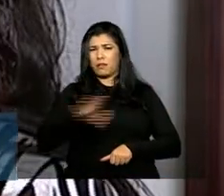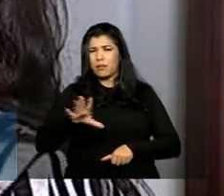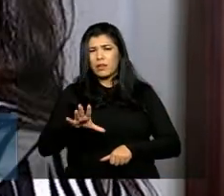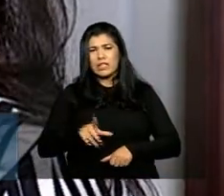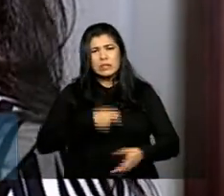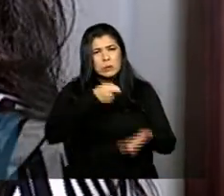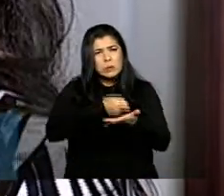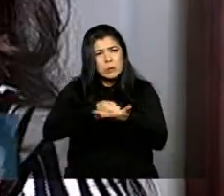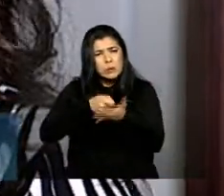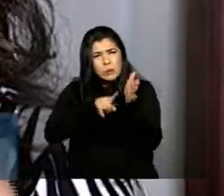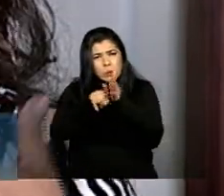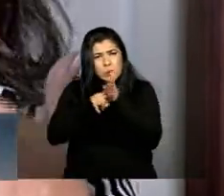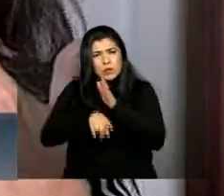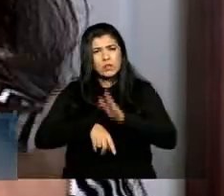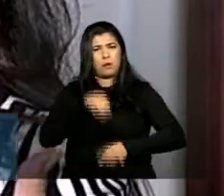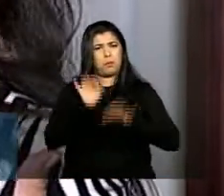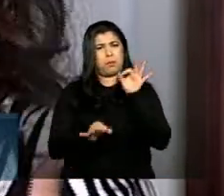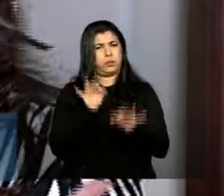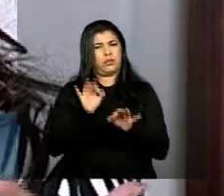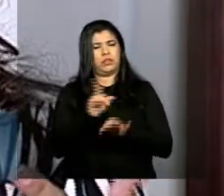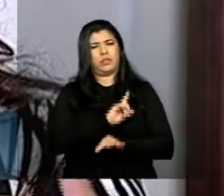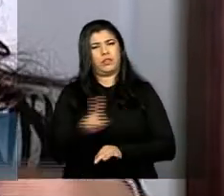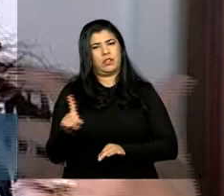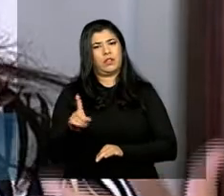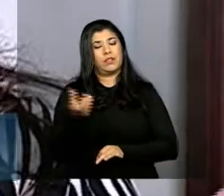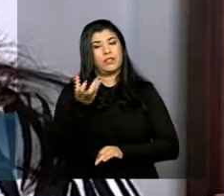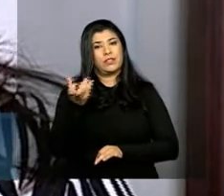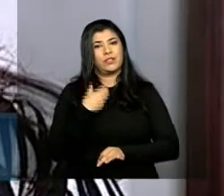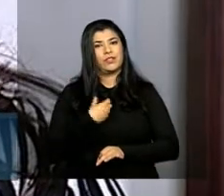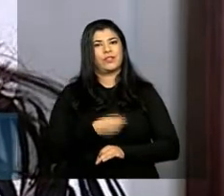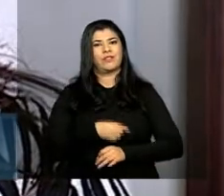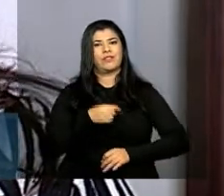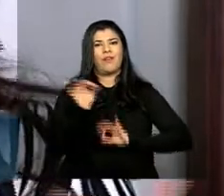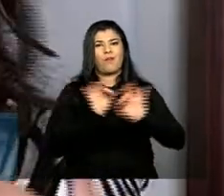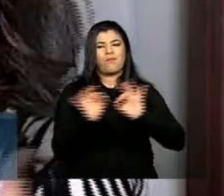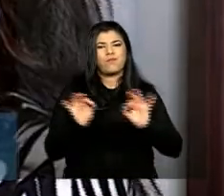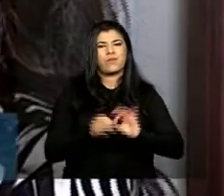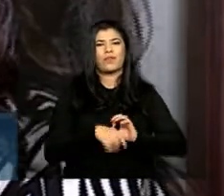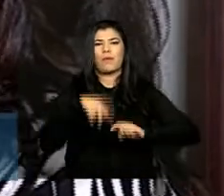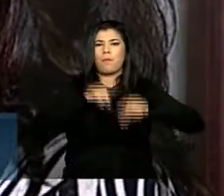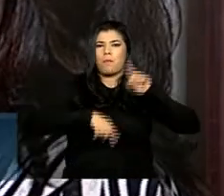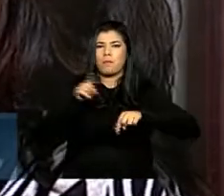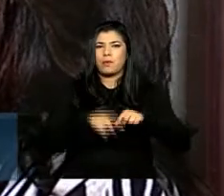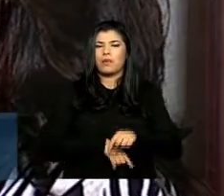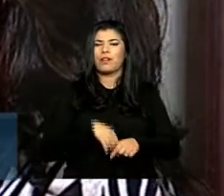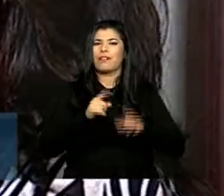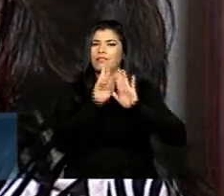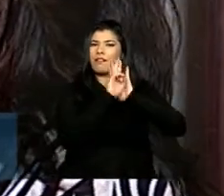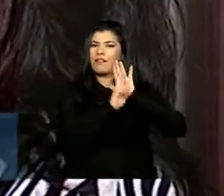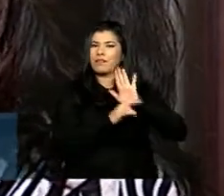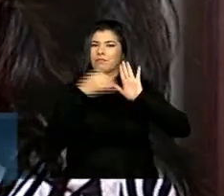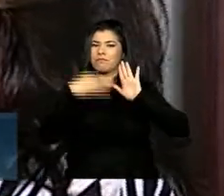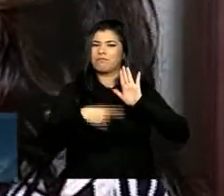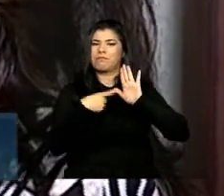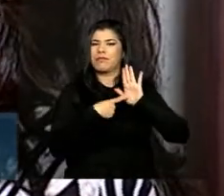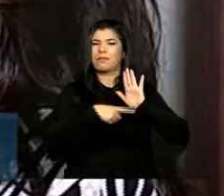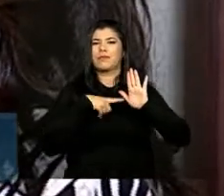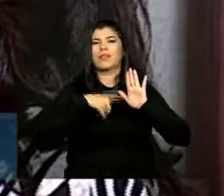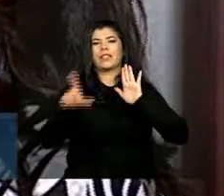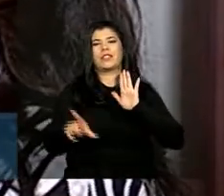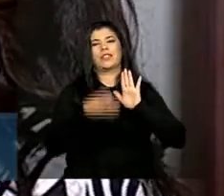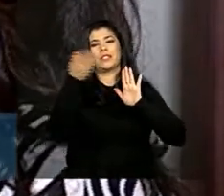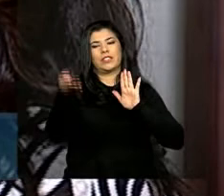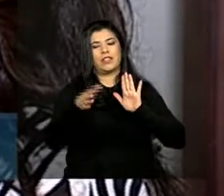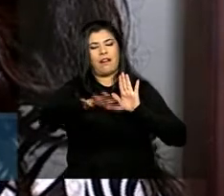segurança jurídica e de regularização e de entendimento nós queremos é criar condições para que a legalidade